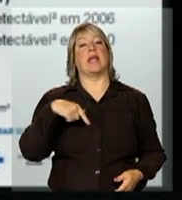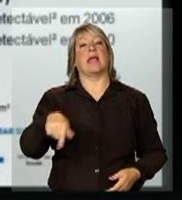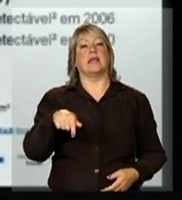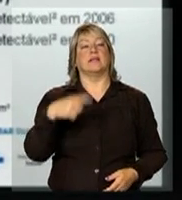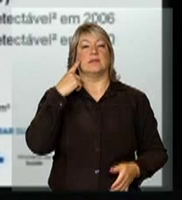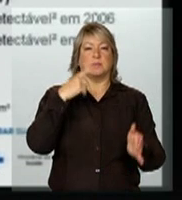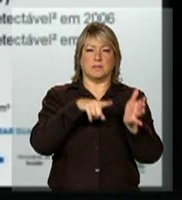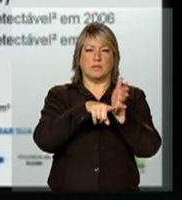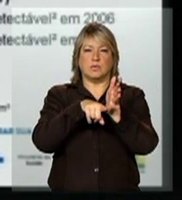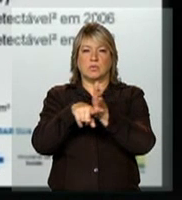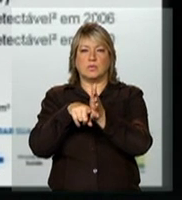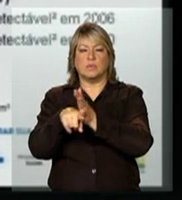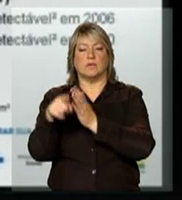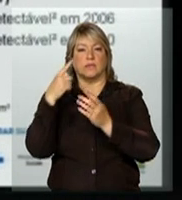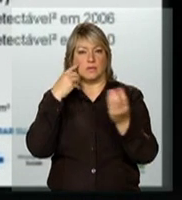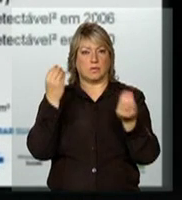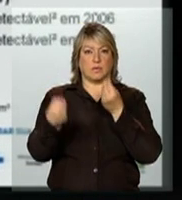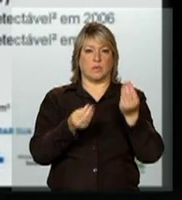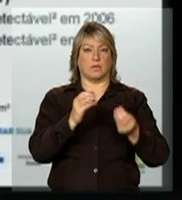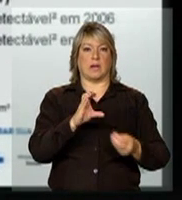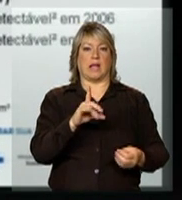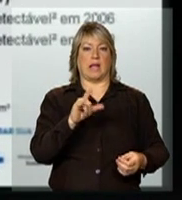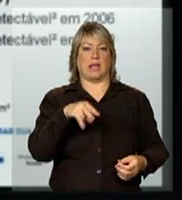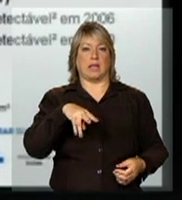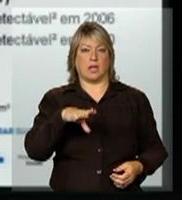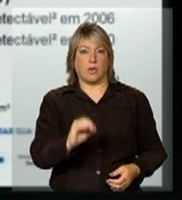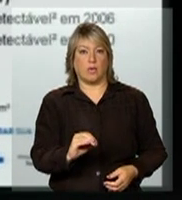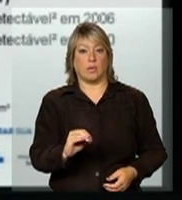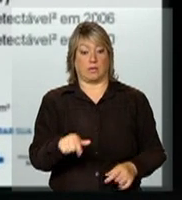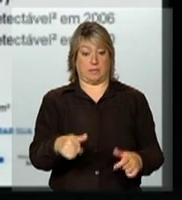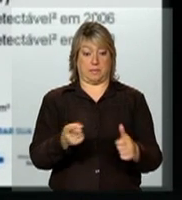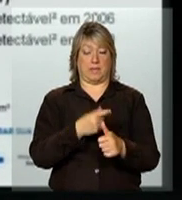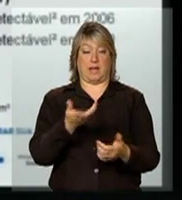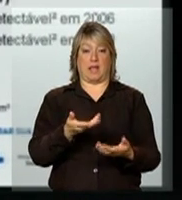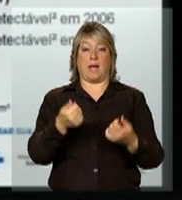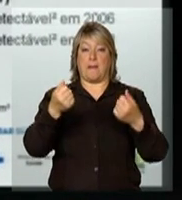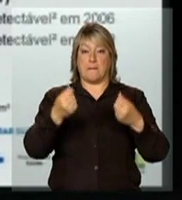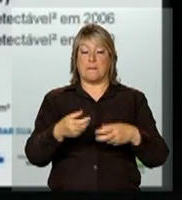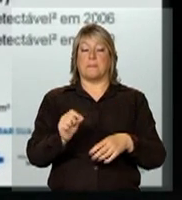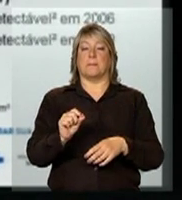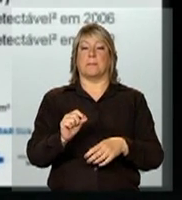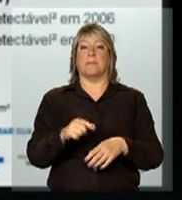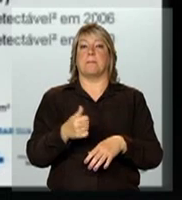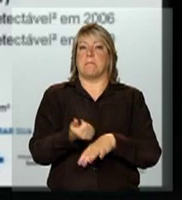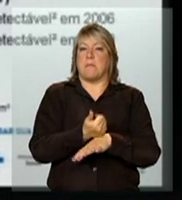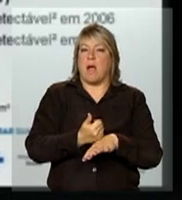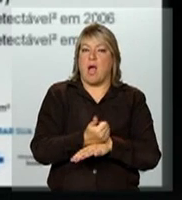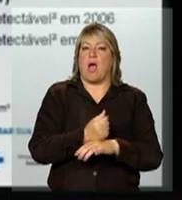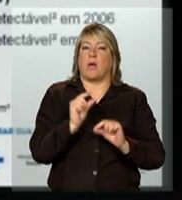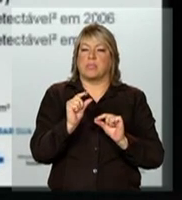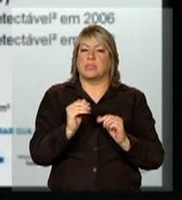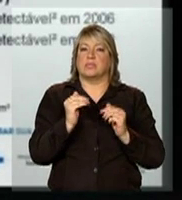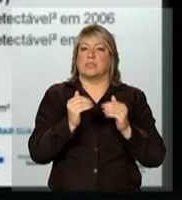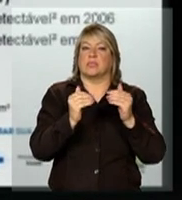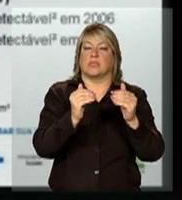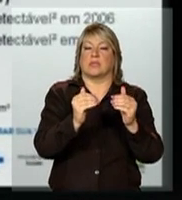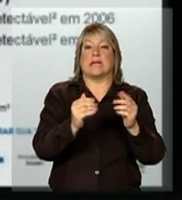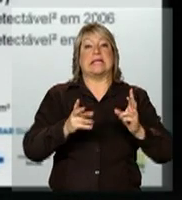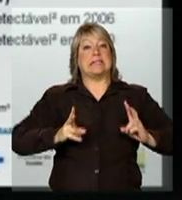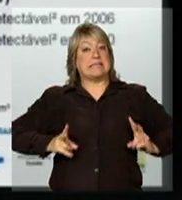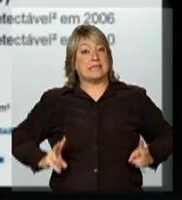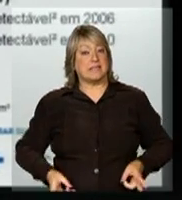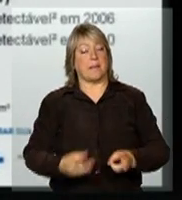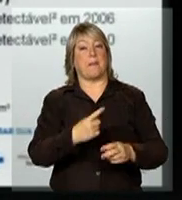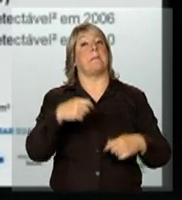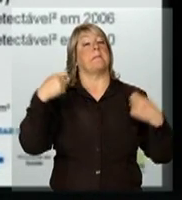clínico. Primeiro, essa melhora, como o Pedro falou, é extremamente importante, cada vez mais está aprovado